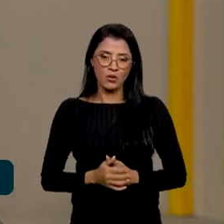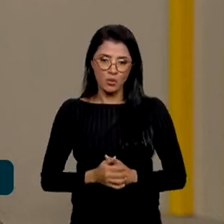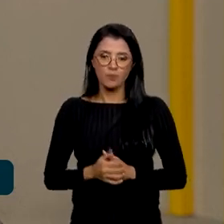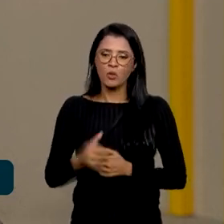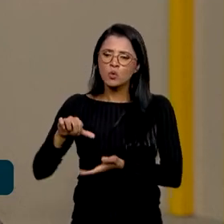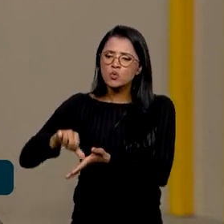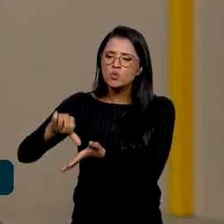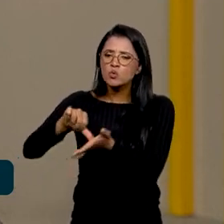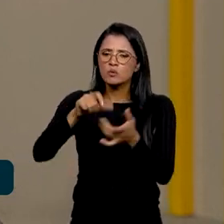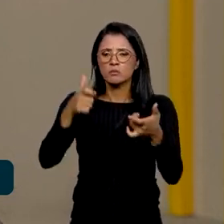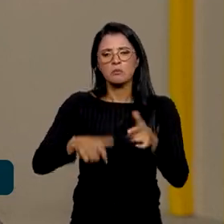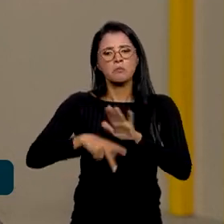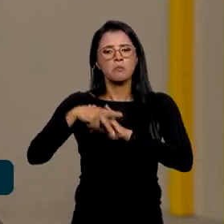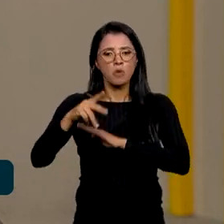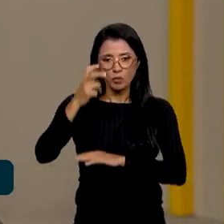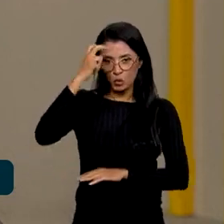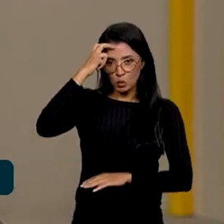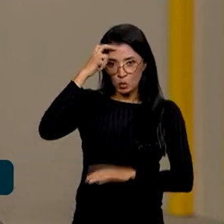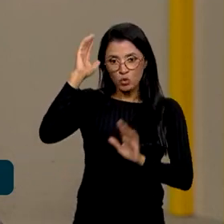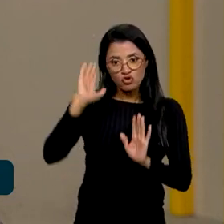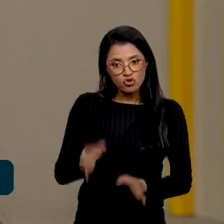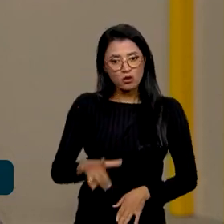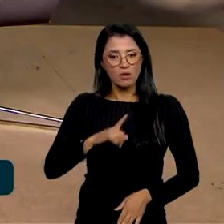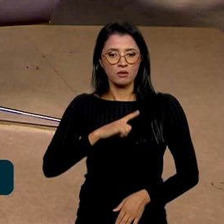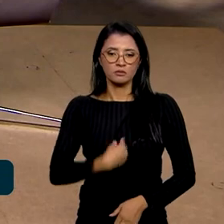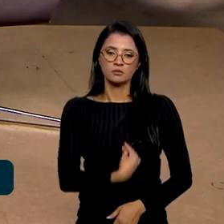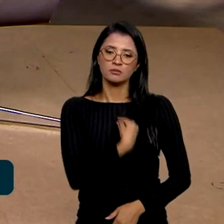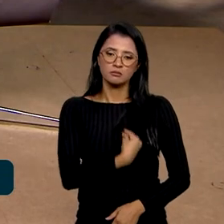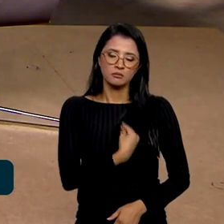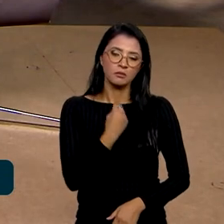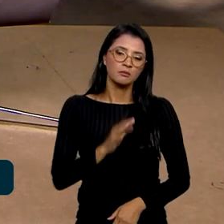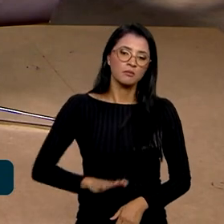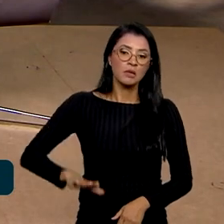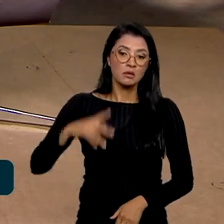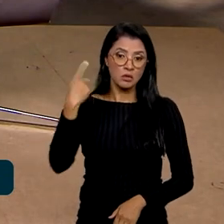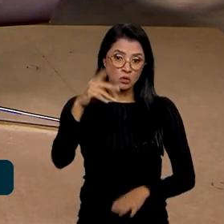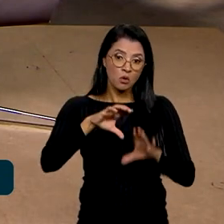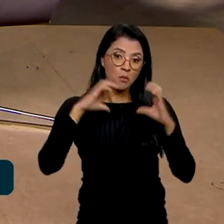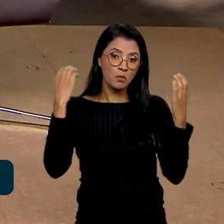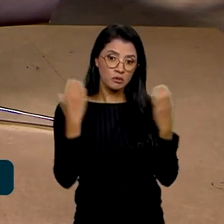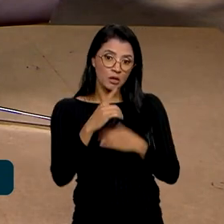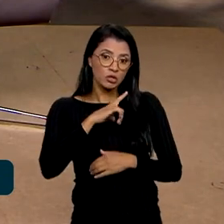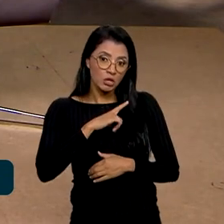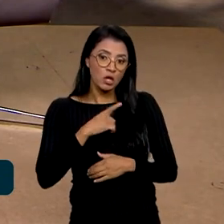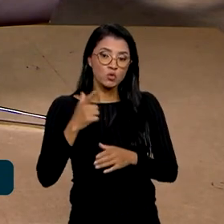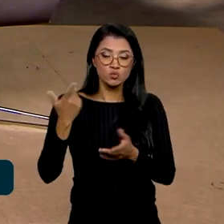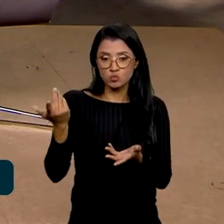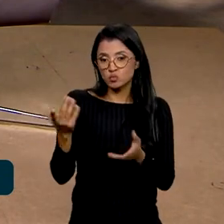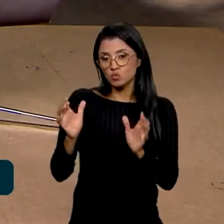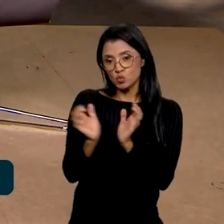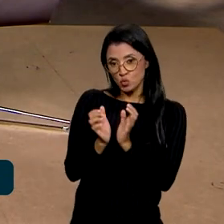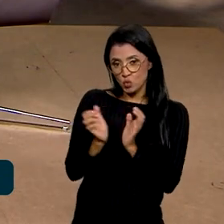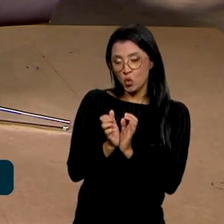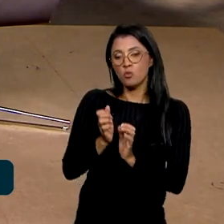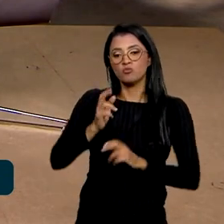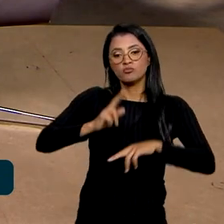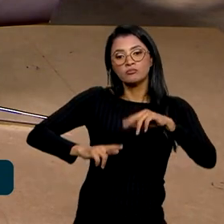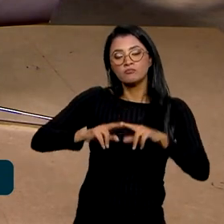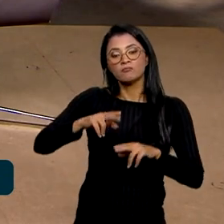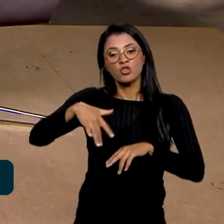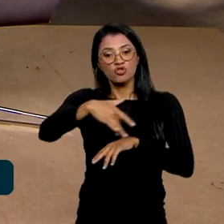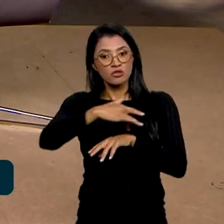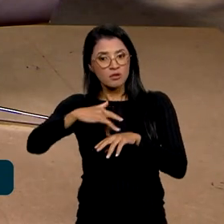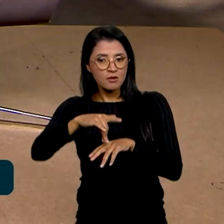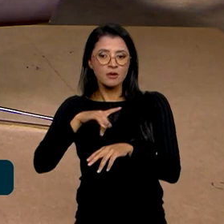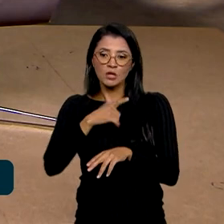de cultura são núcleos culturais que já existem. Geralmente, na sua comunidade, tem um grupo de quadrilha, tem um grupo que faz